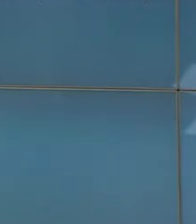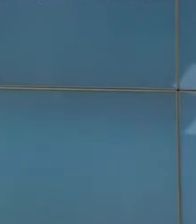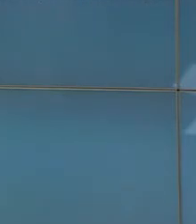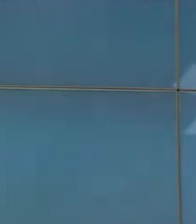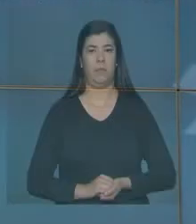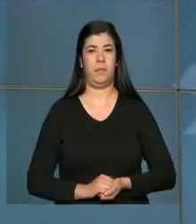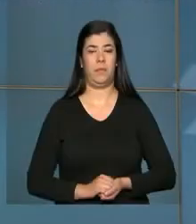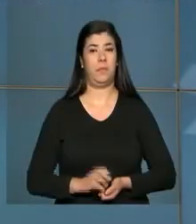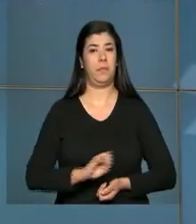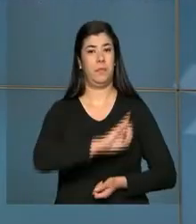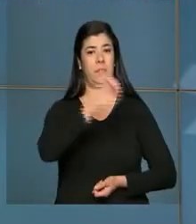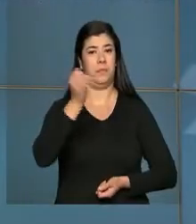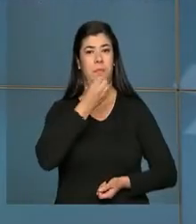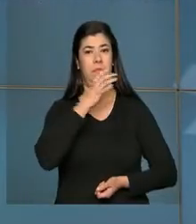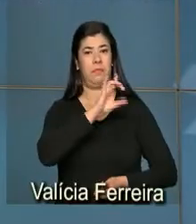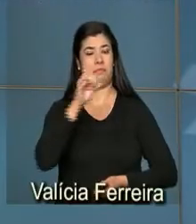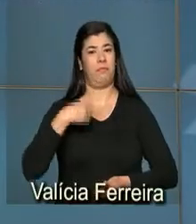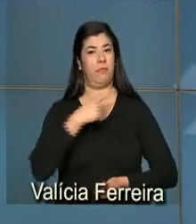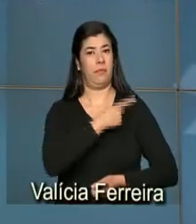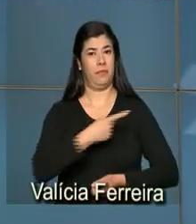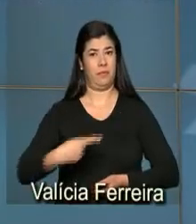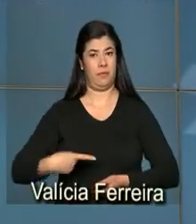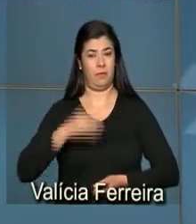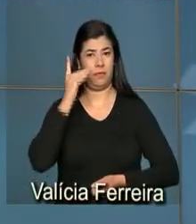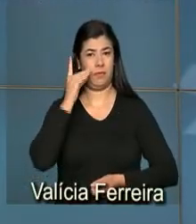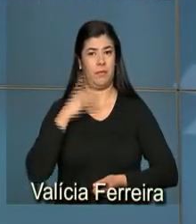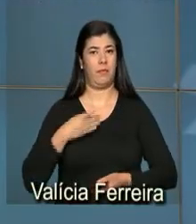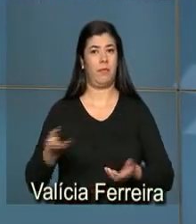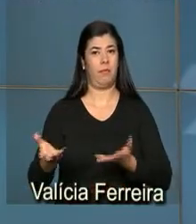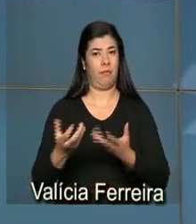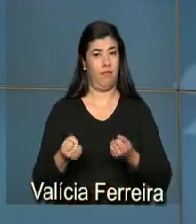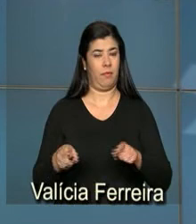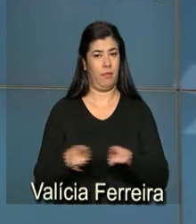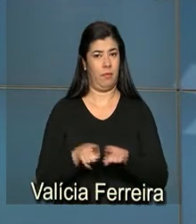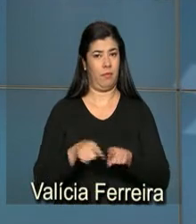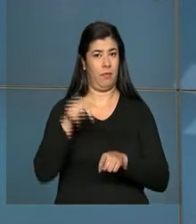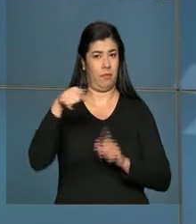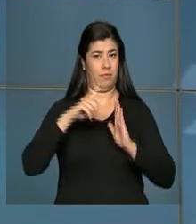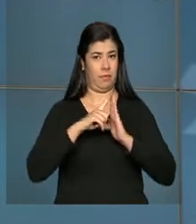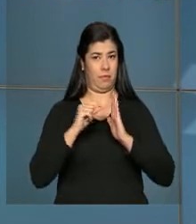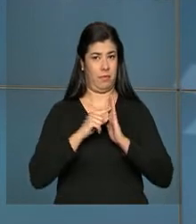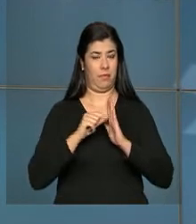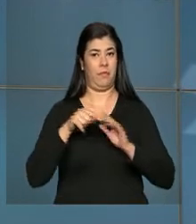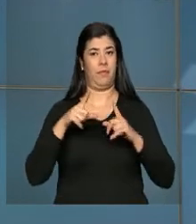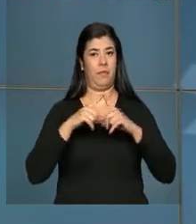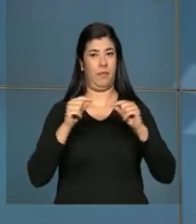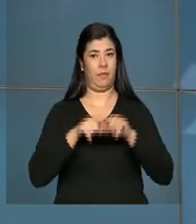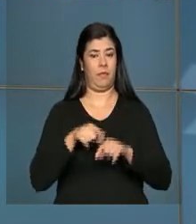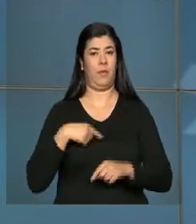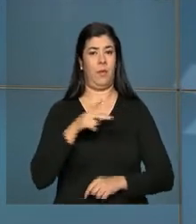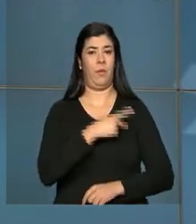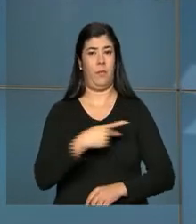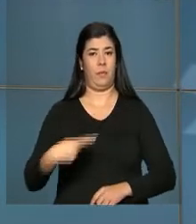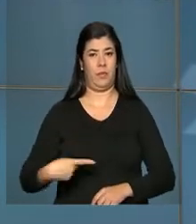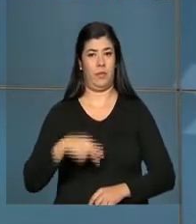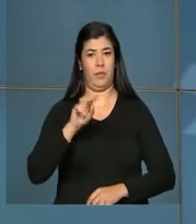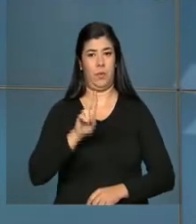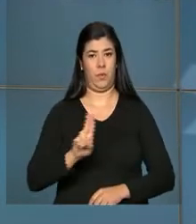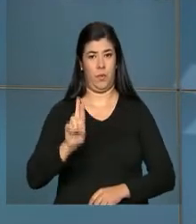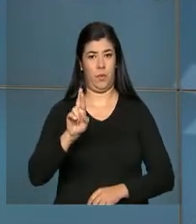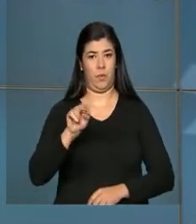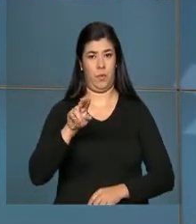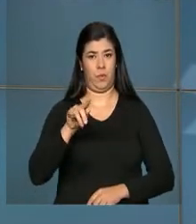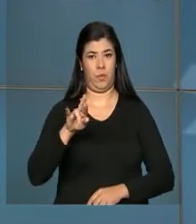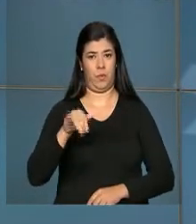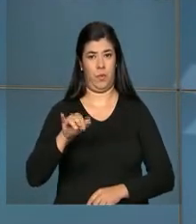Olá, bom dia. A presidenta Dilma Rousseff recebe logo mais no Palácio do Planalto, em Brasília, o presidente do Uruguai, Tabaré Vásquez.